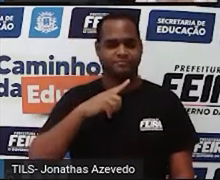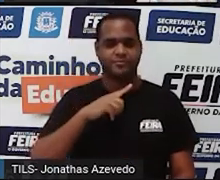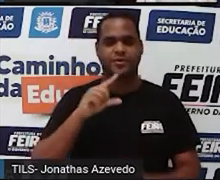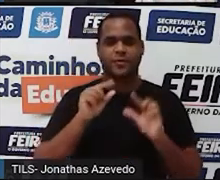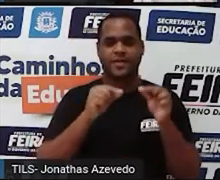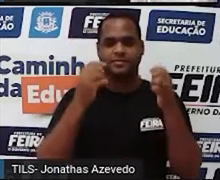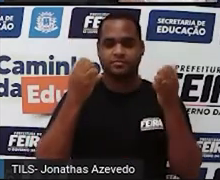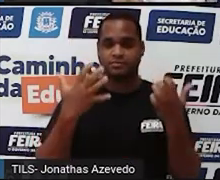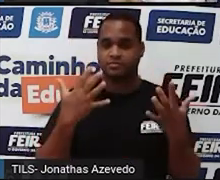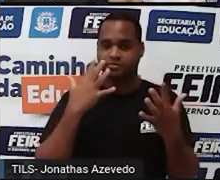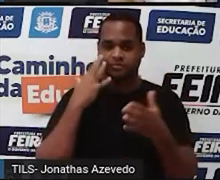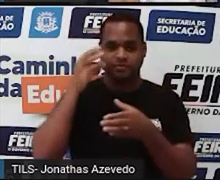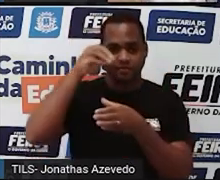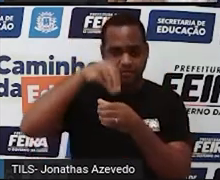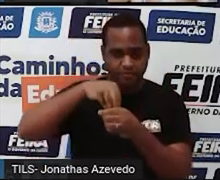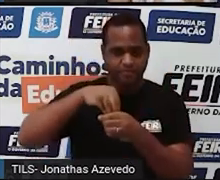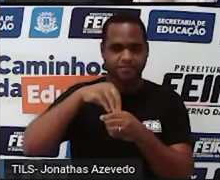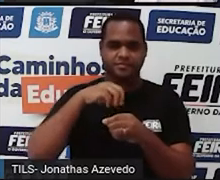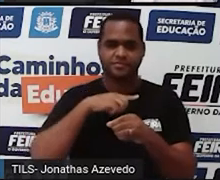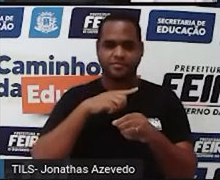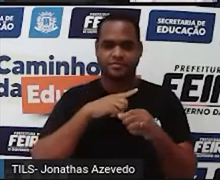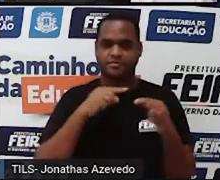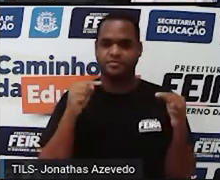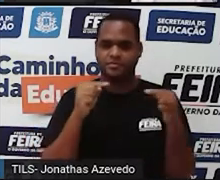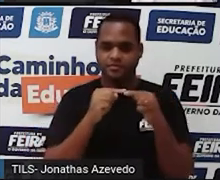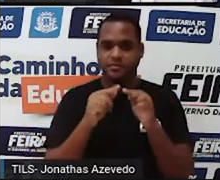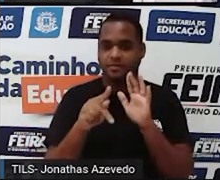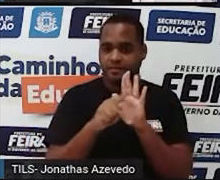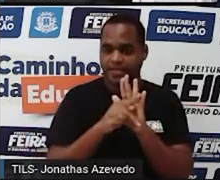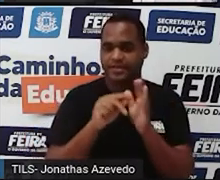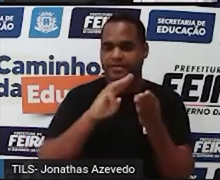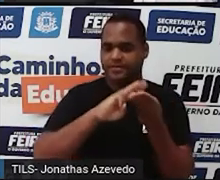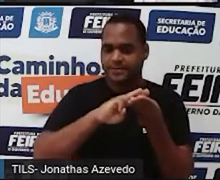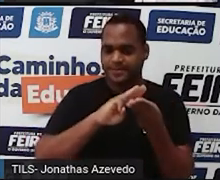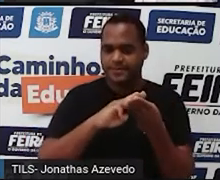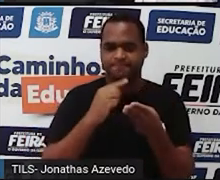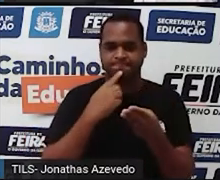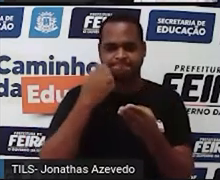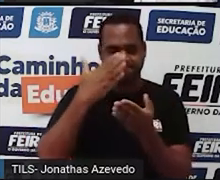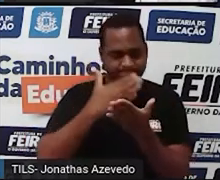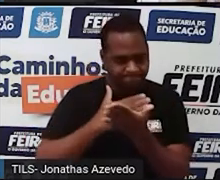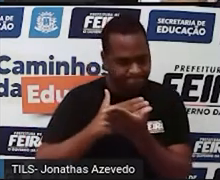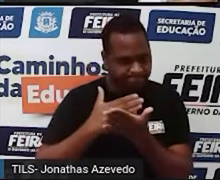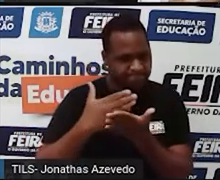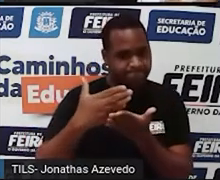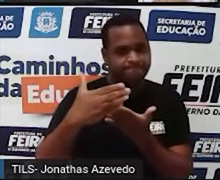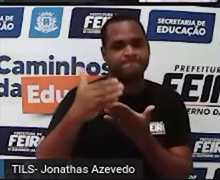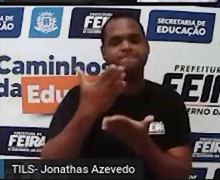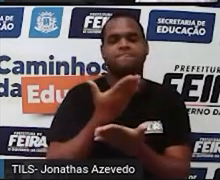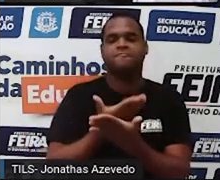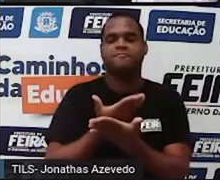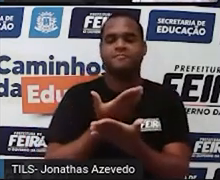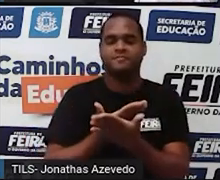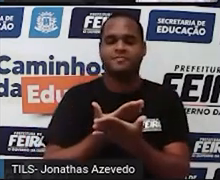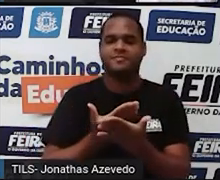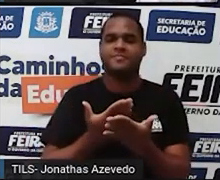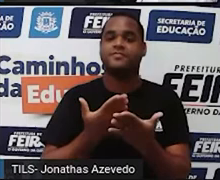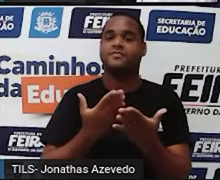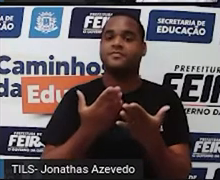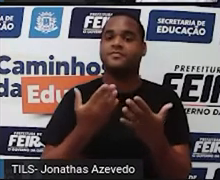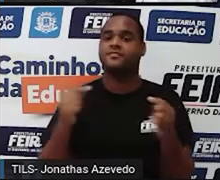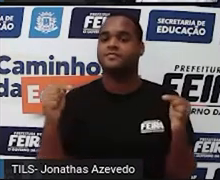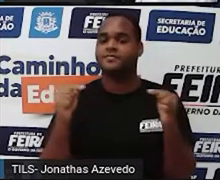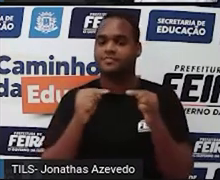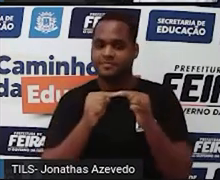que está dentro de uma parte da matemática que a gente começou a estudar na aula anterior a